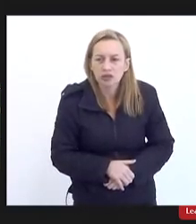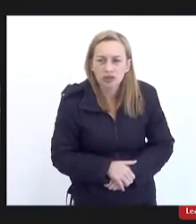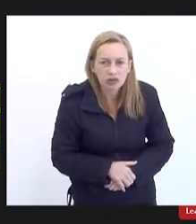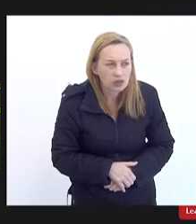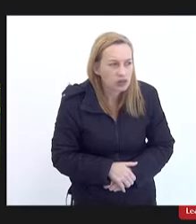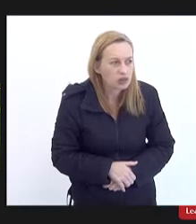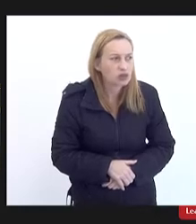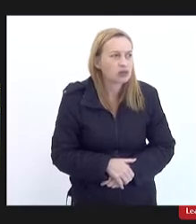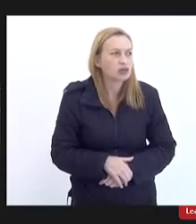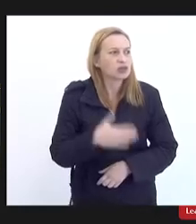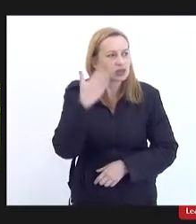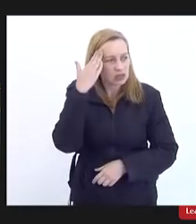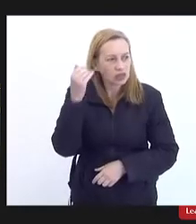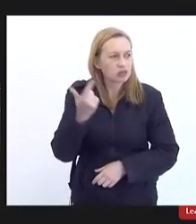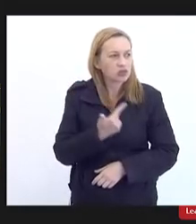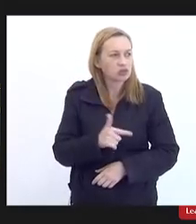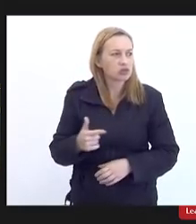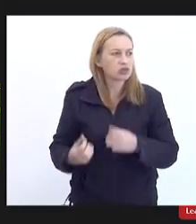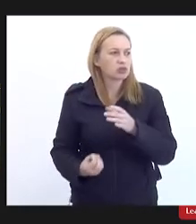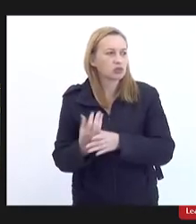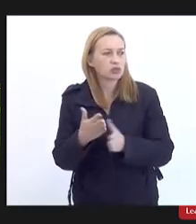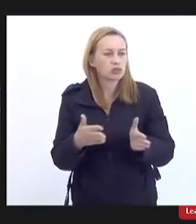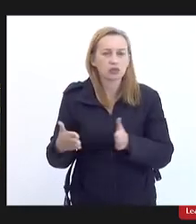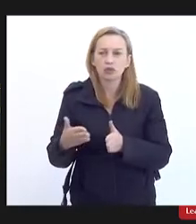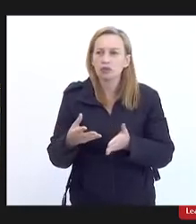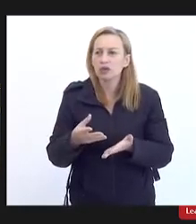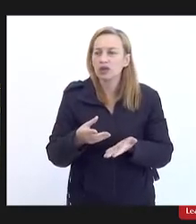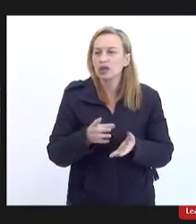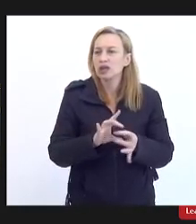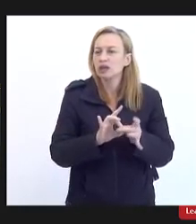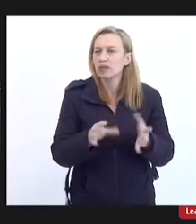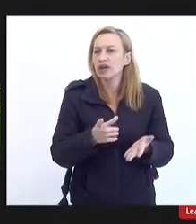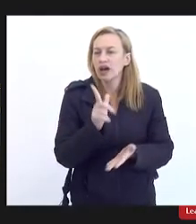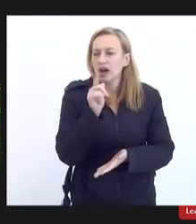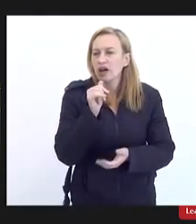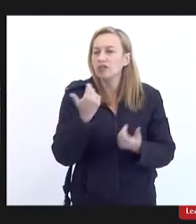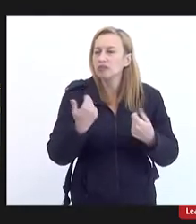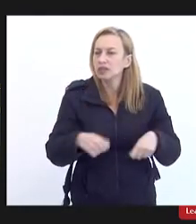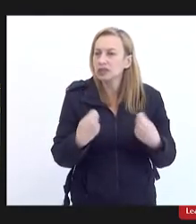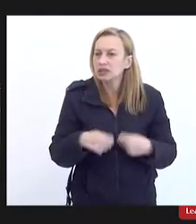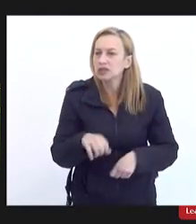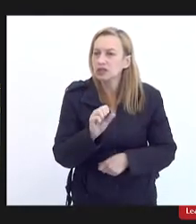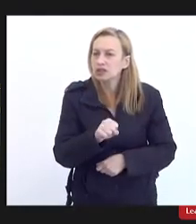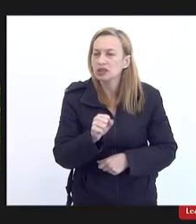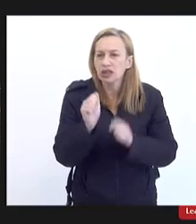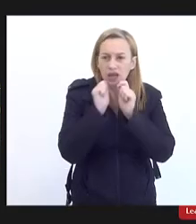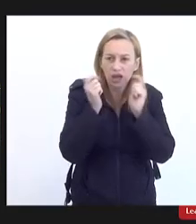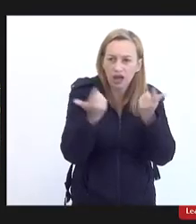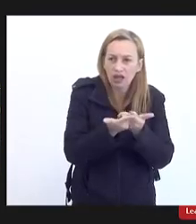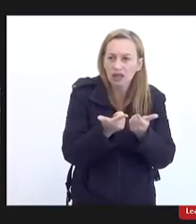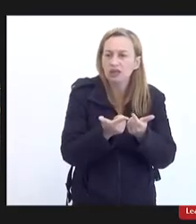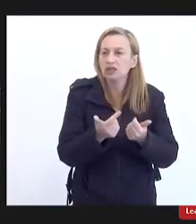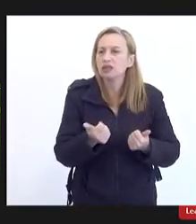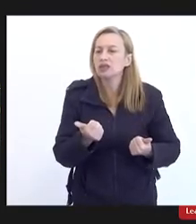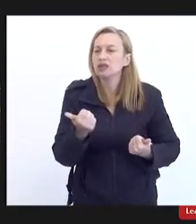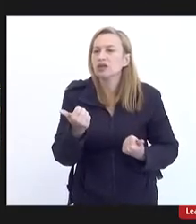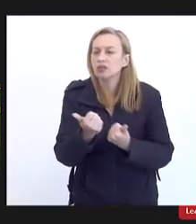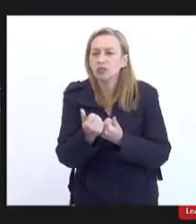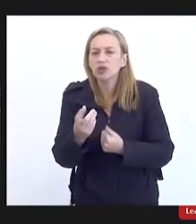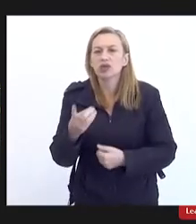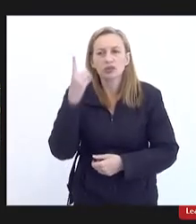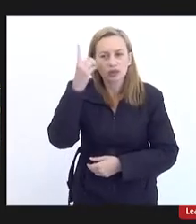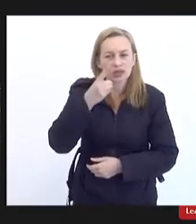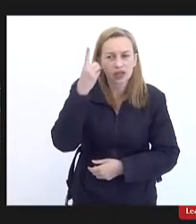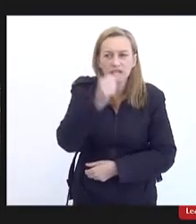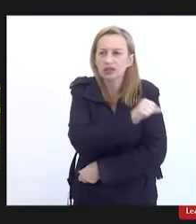que não terão que não opções de operar os sistemas da cidade então é preciso que a alerja faça um ator a deputada Mônica a deputada